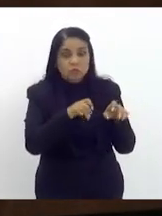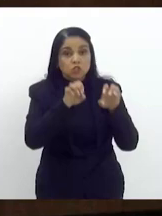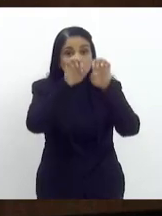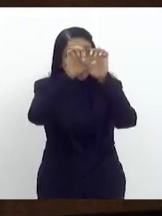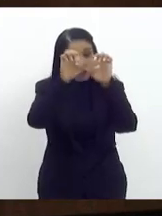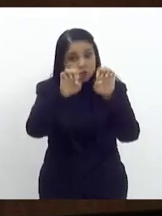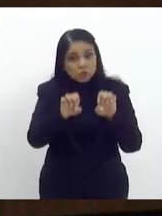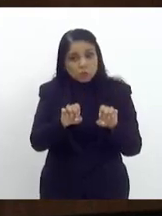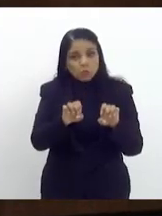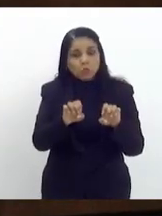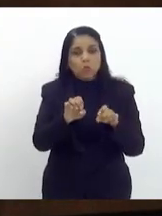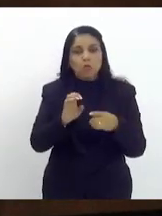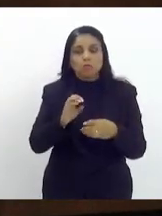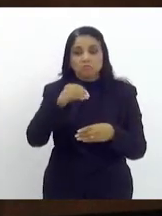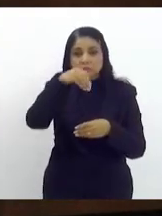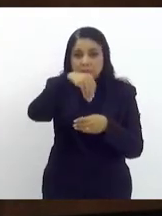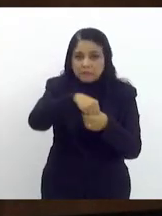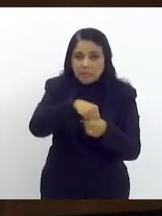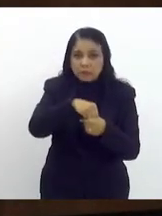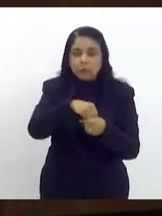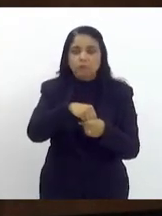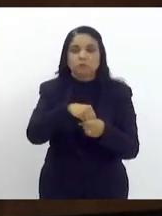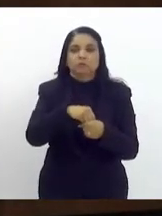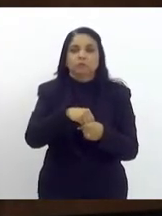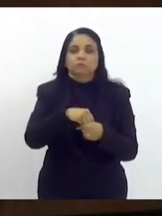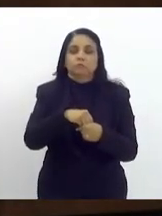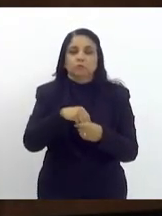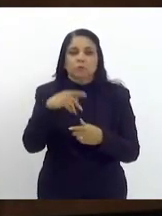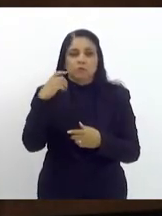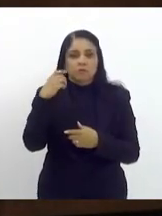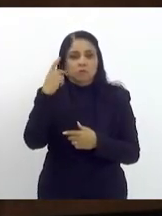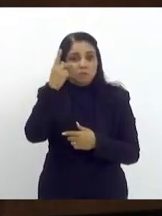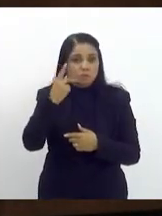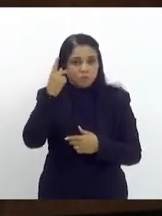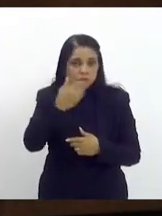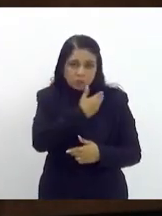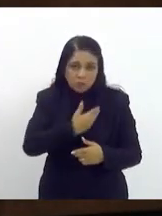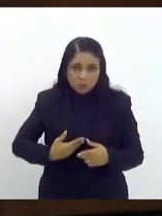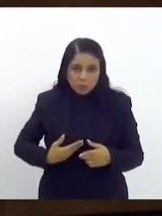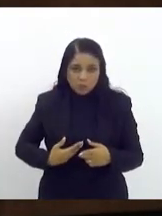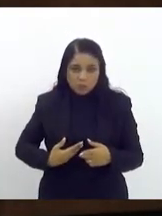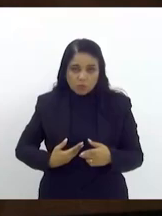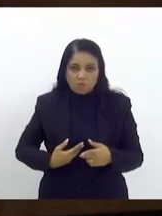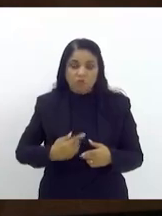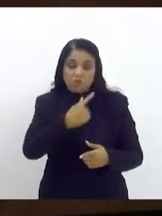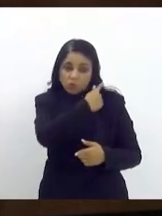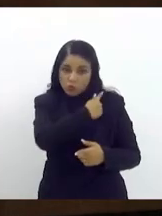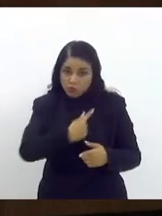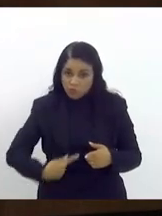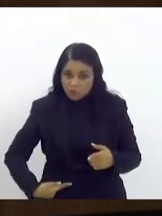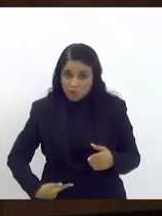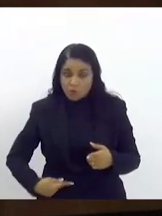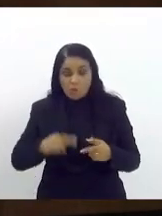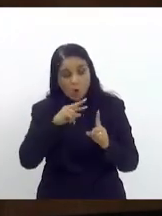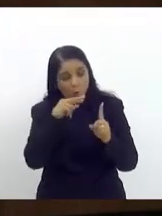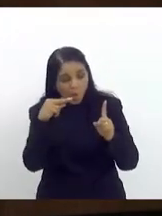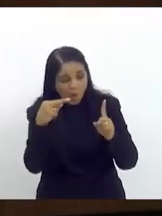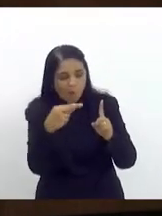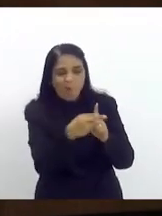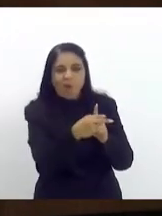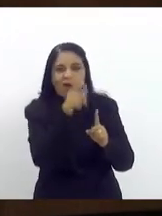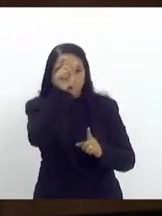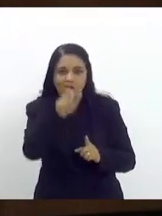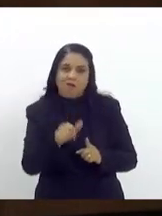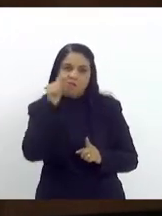do governo dentro das políticas públicas que em cada área a gente ogre para a mulher do campo e apenas uma